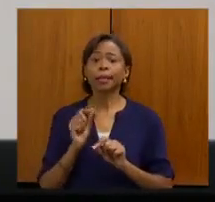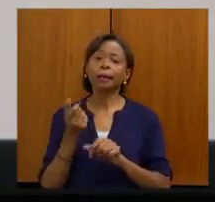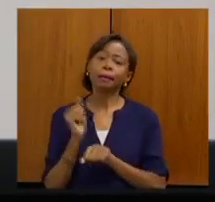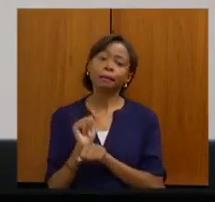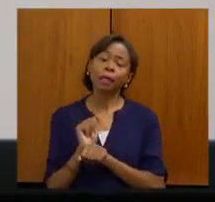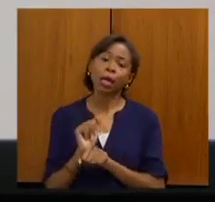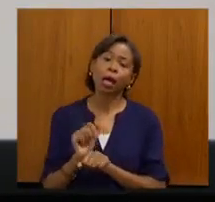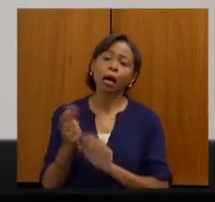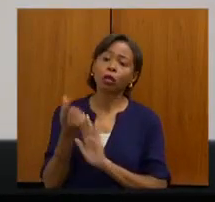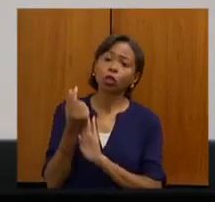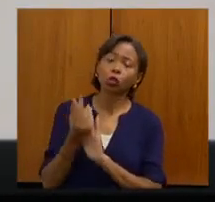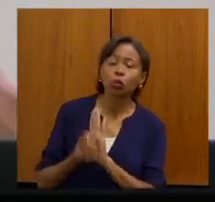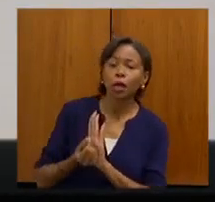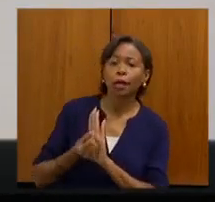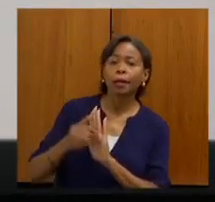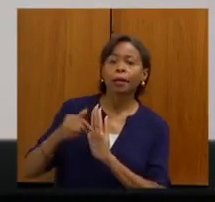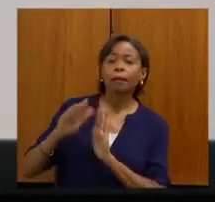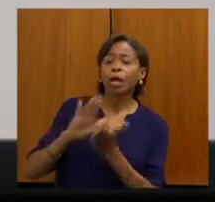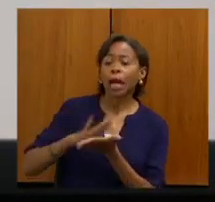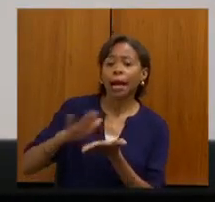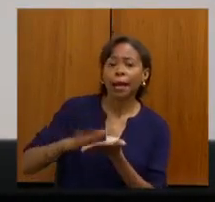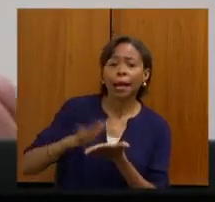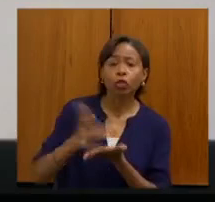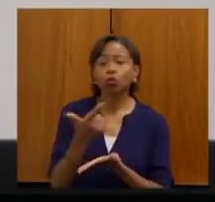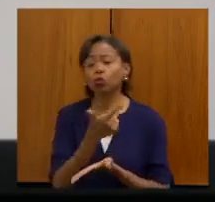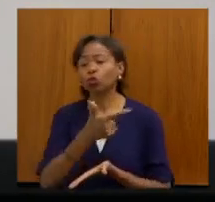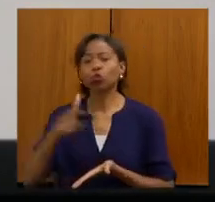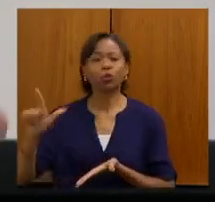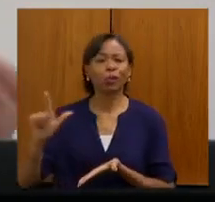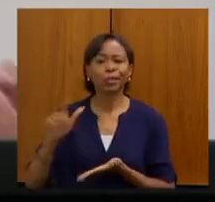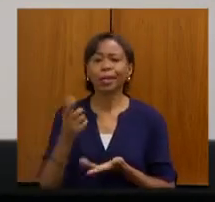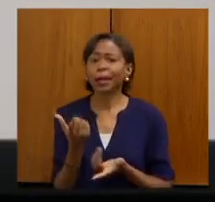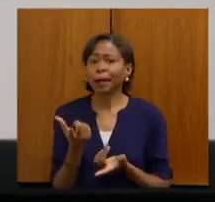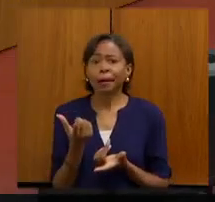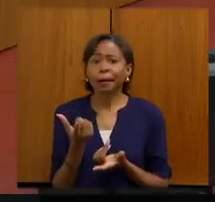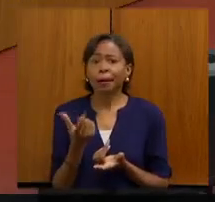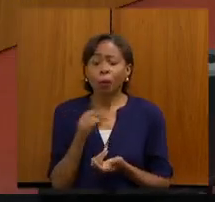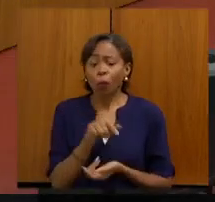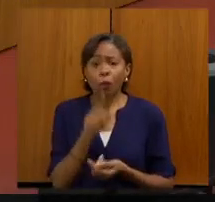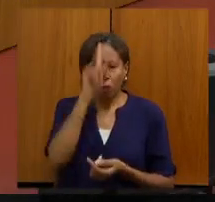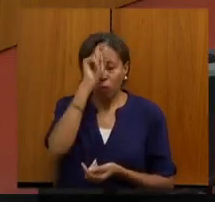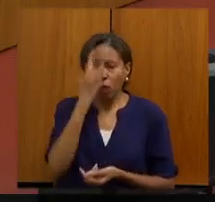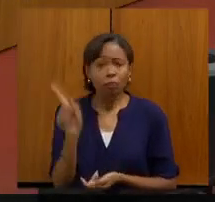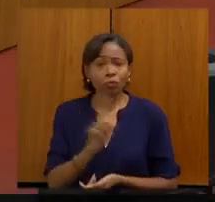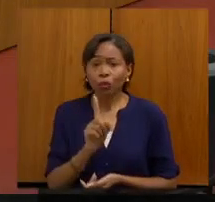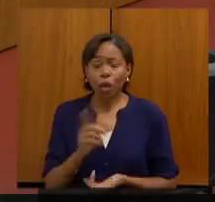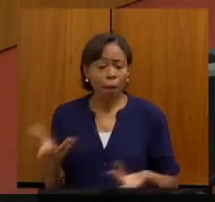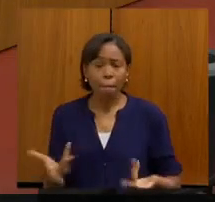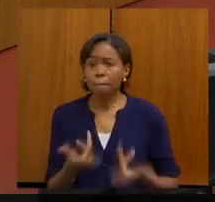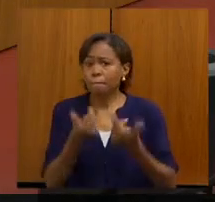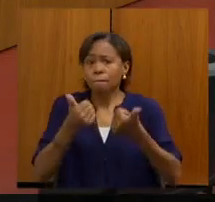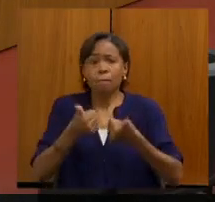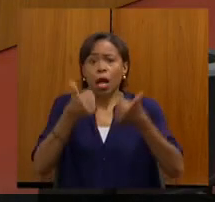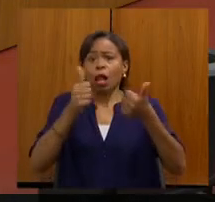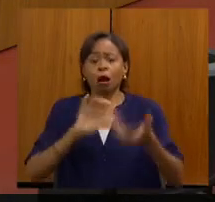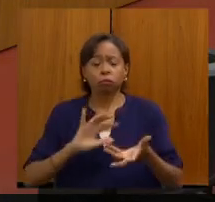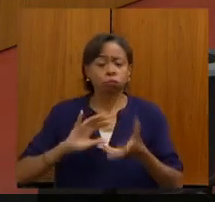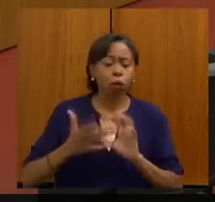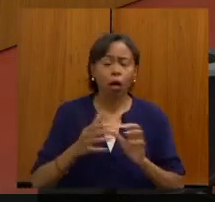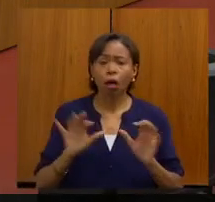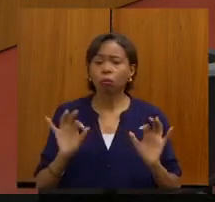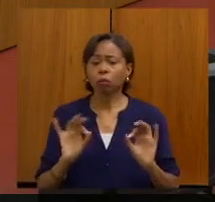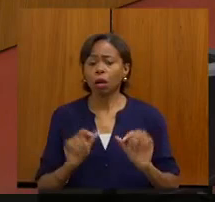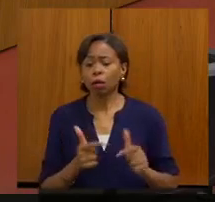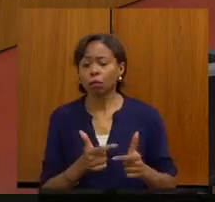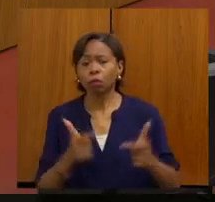que é um dinheiro que não dá resultado, o hospital não melhora, o hospital não equipa, o hospital não aumenta a sua estrutura,